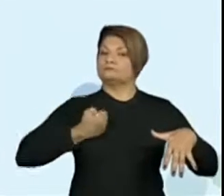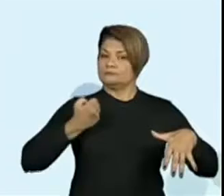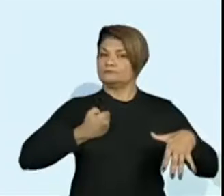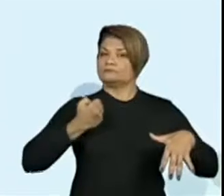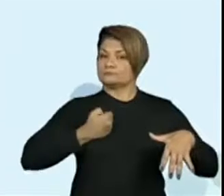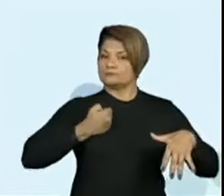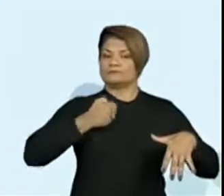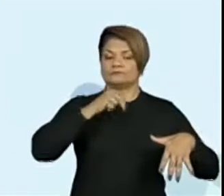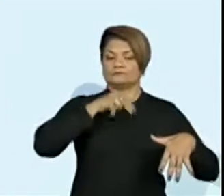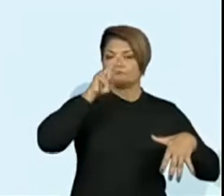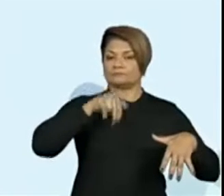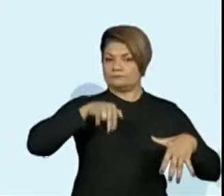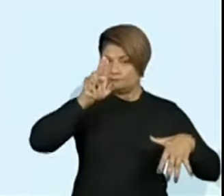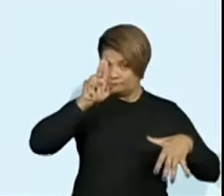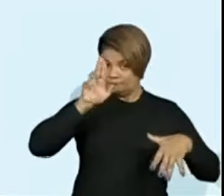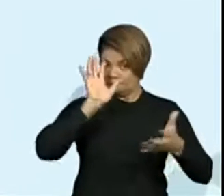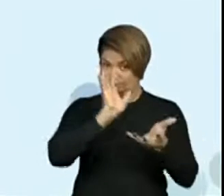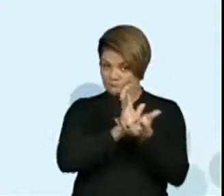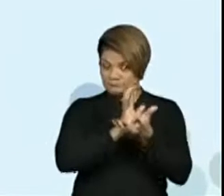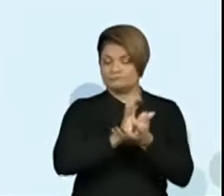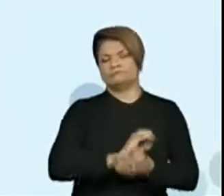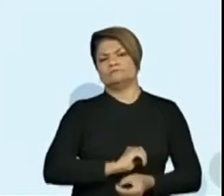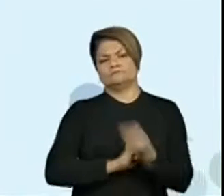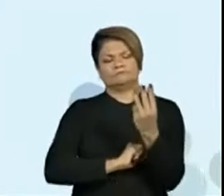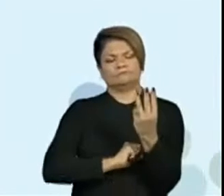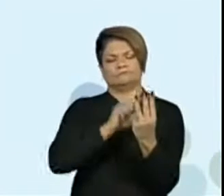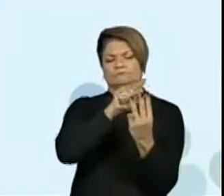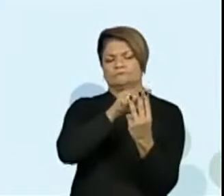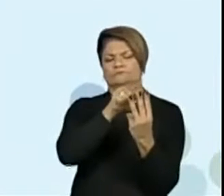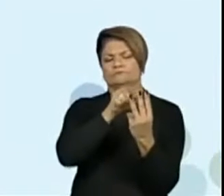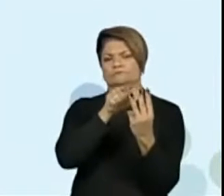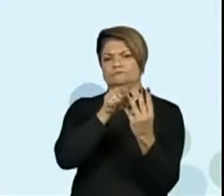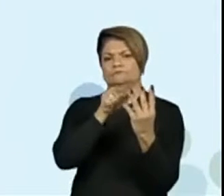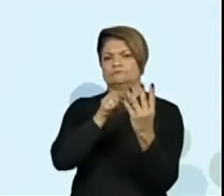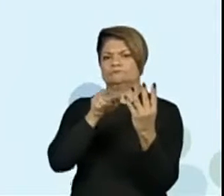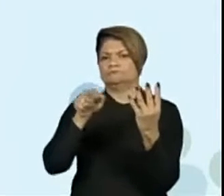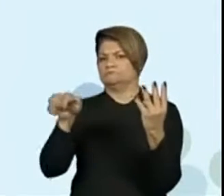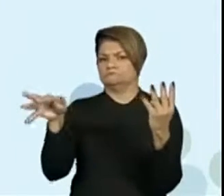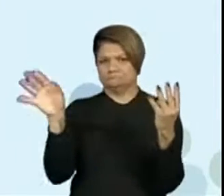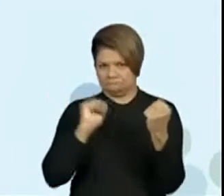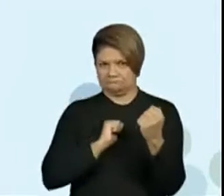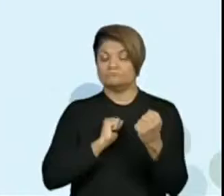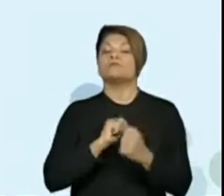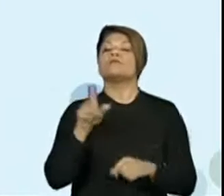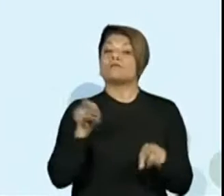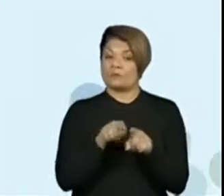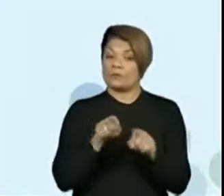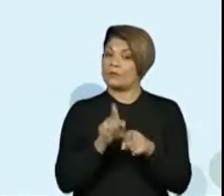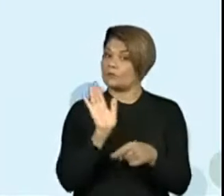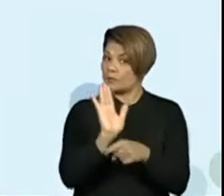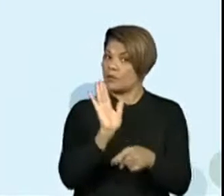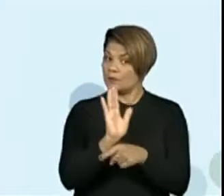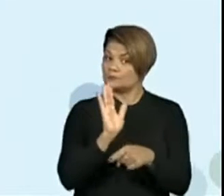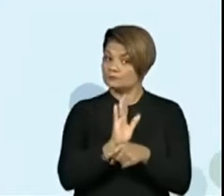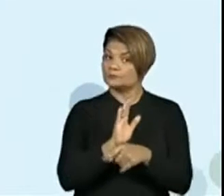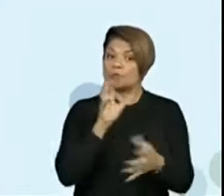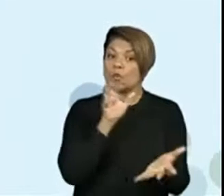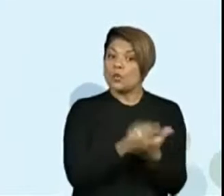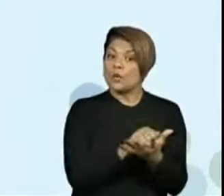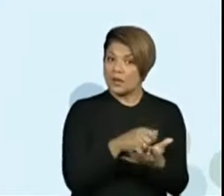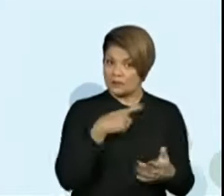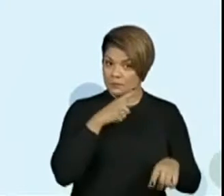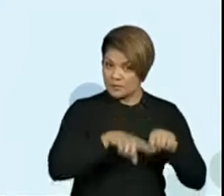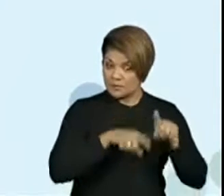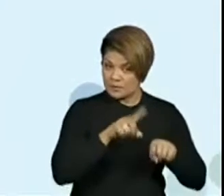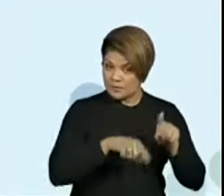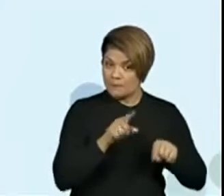naturais de 3 ou mais ordens, com suporte de material manipulável por meio de diferentes